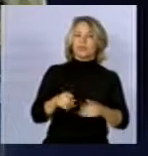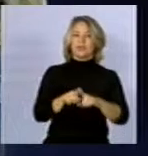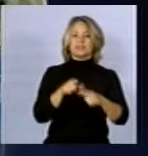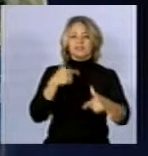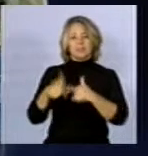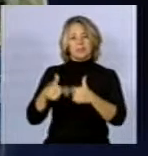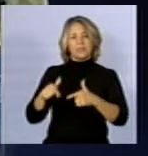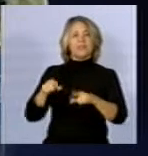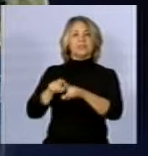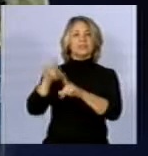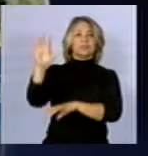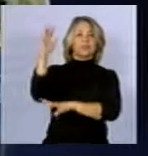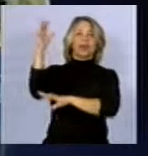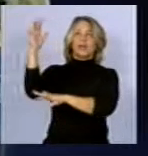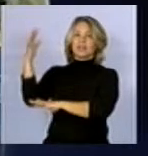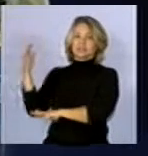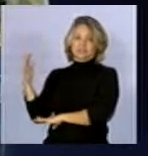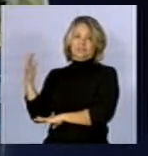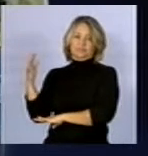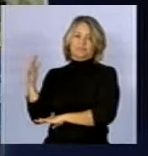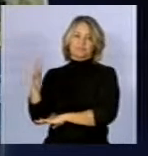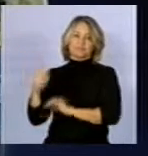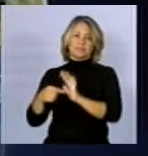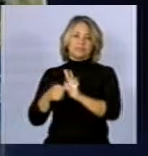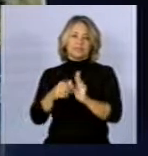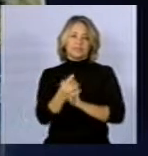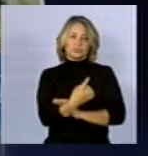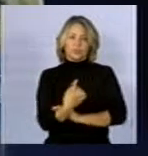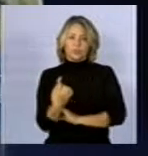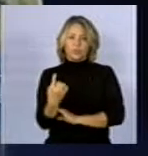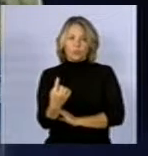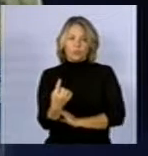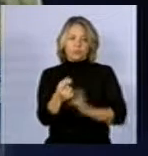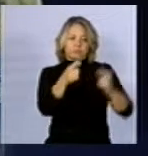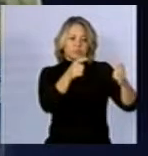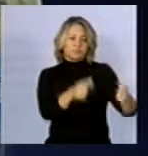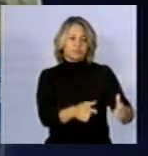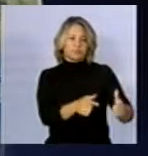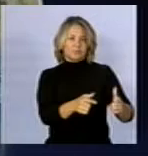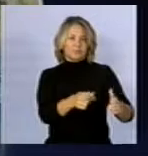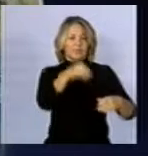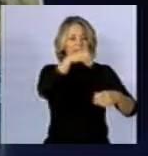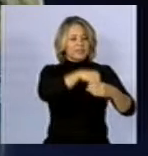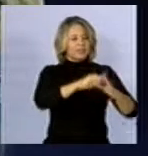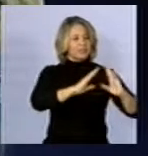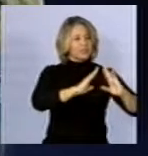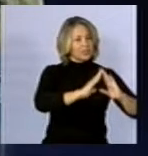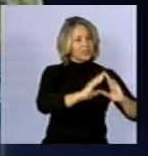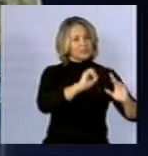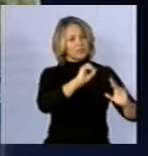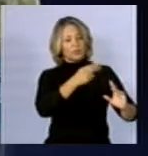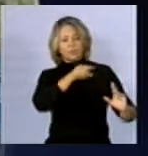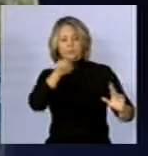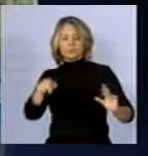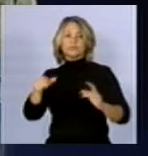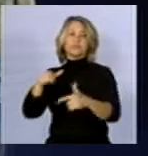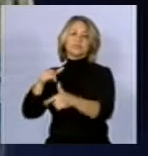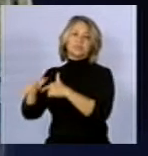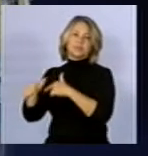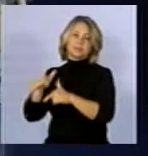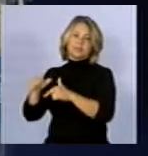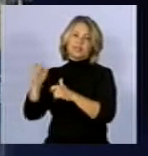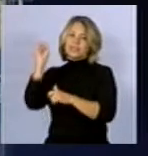Então, os estudos, às vezes, abordam apenas um compartimento, ou na casa ou no trabalho. Difícil